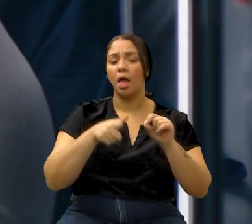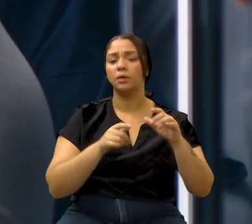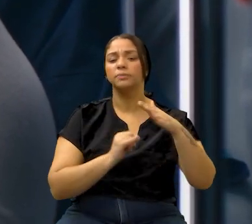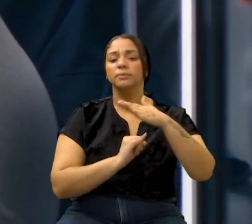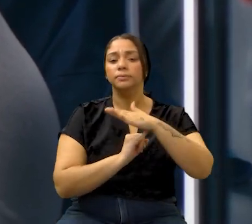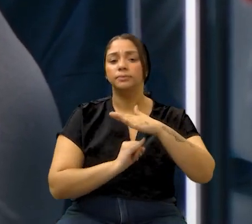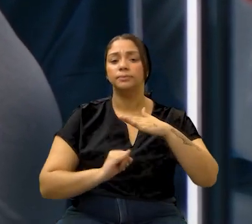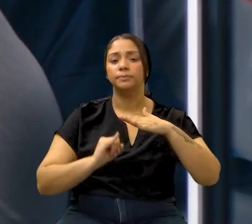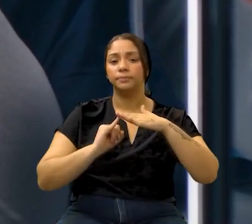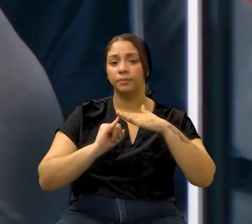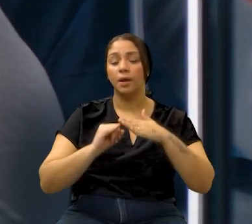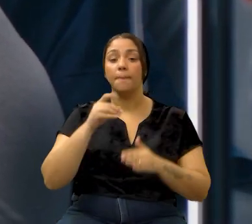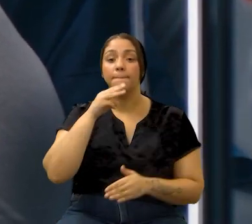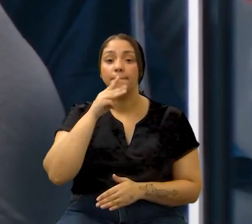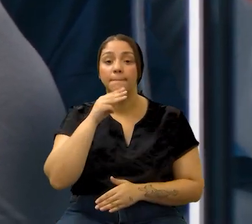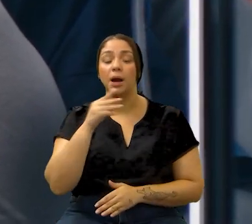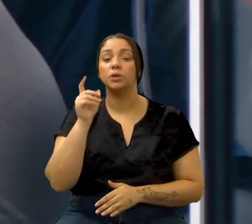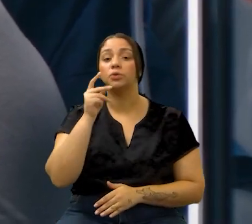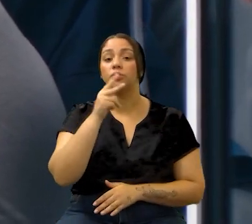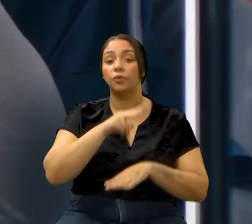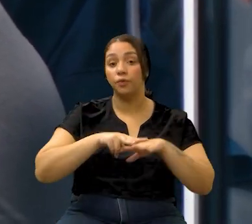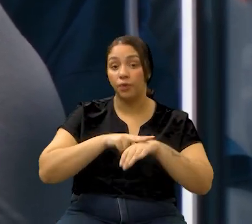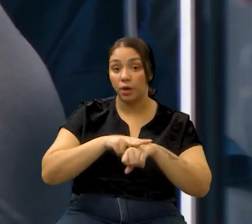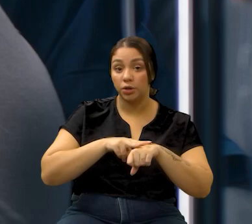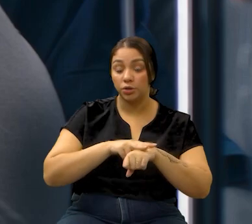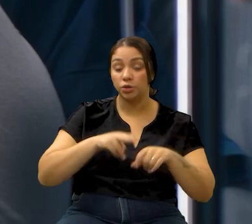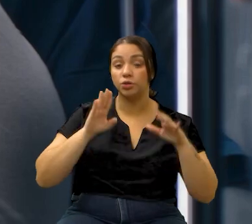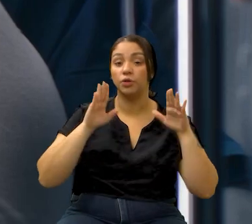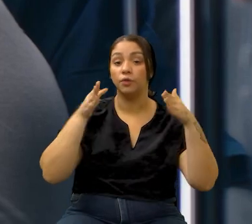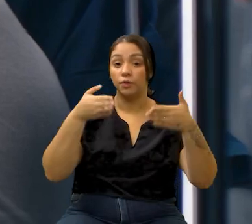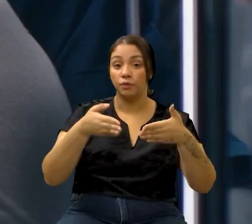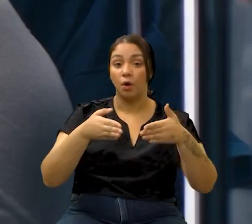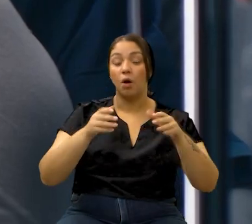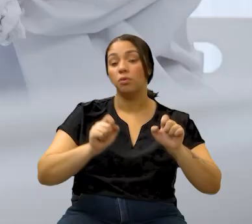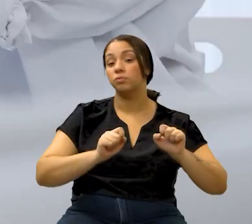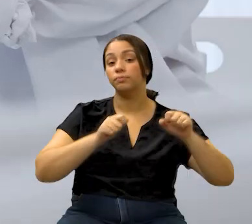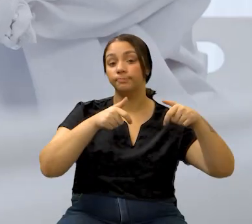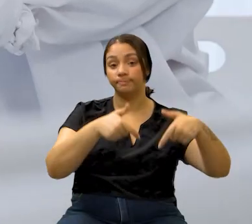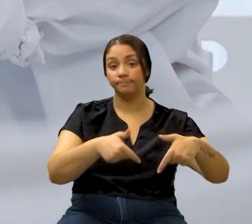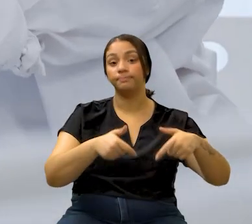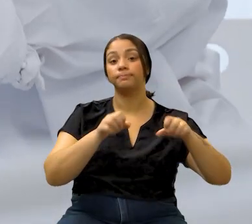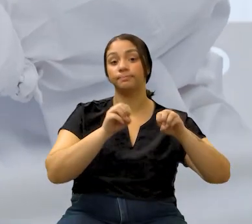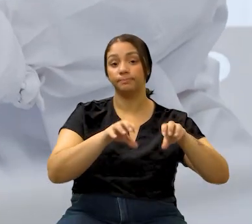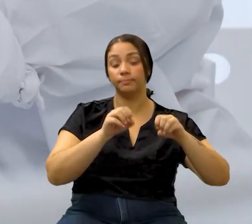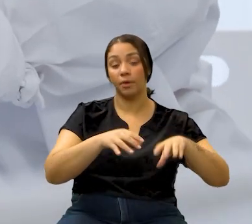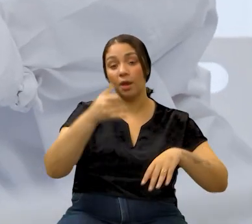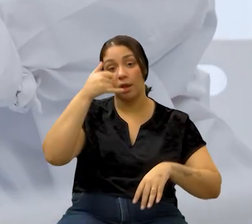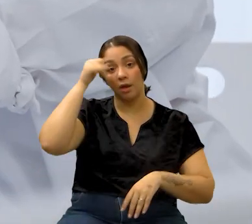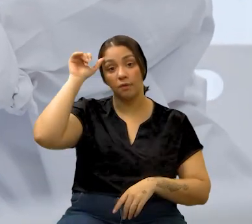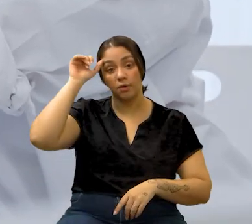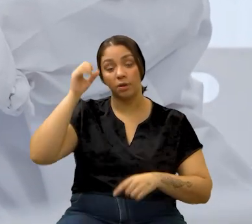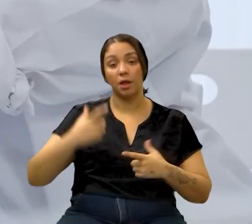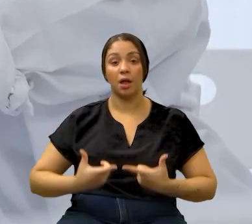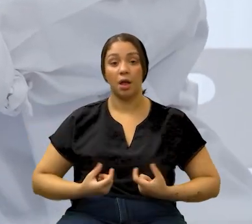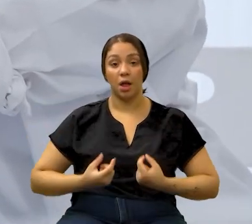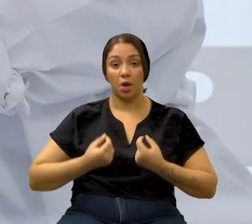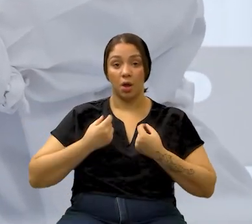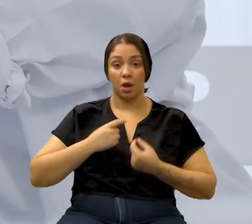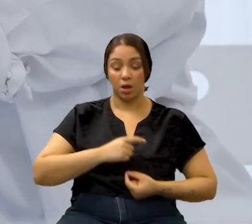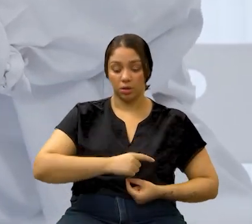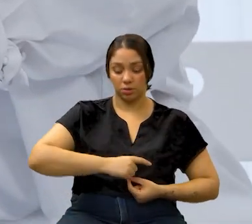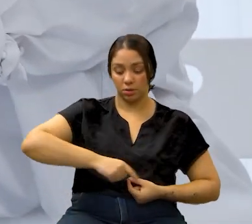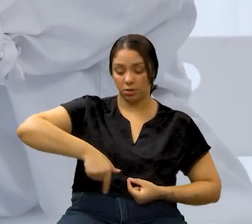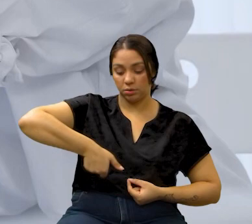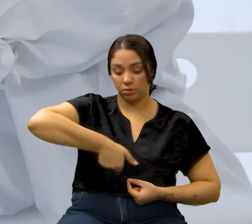instituição do mês Março Verde, dedicado a ações educativas para a prevenção do câncer de